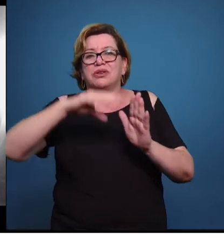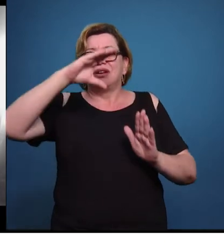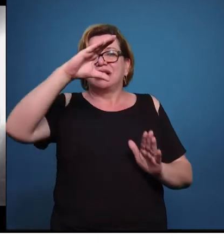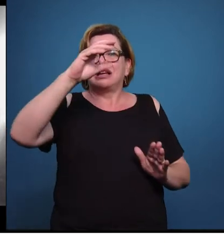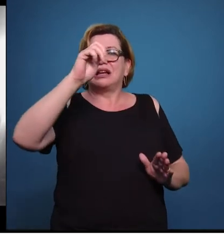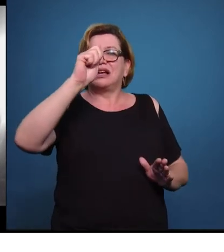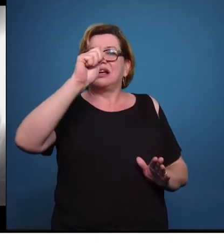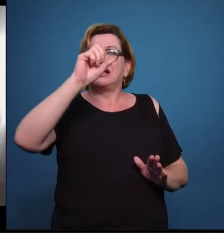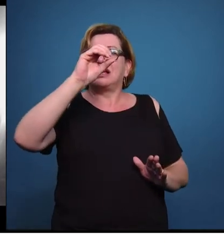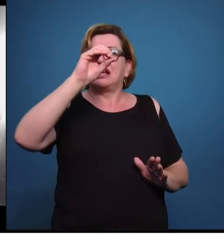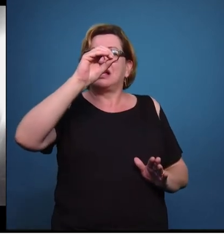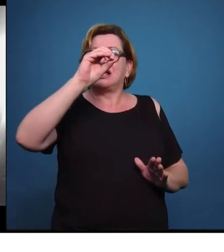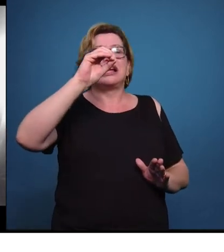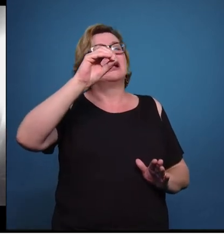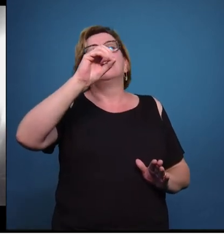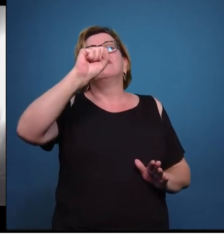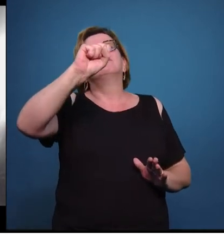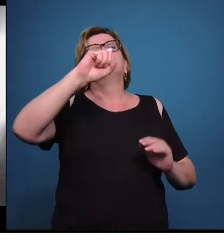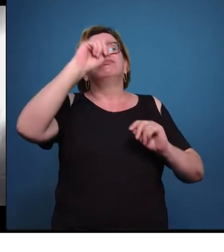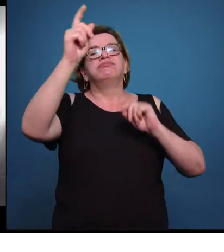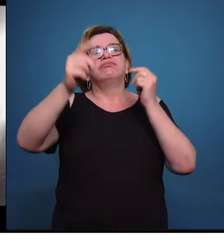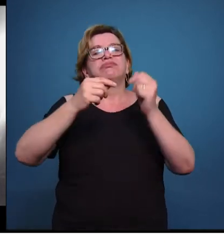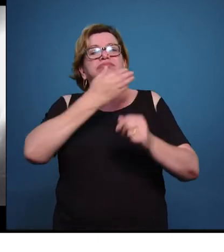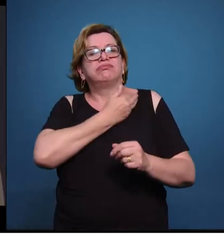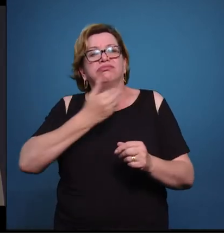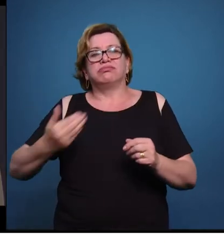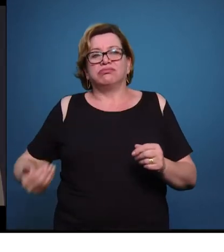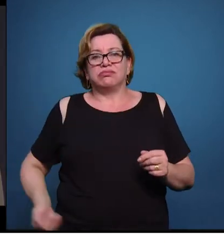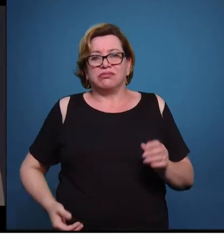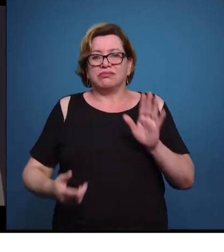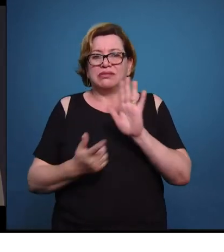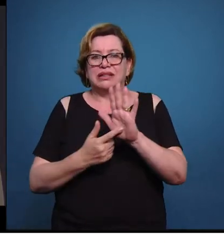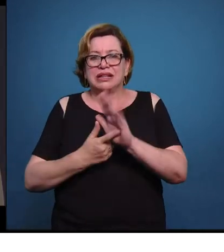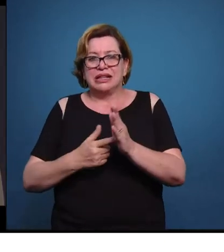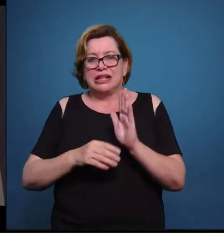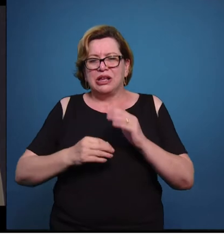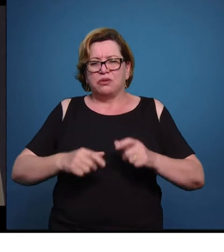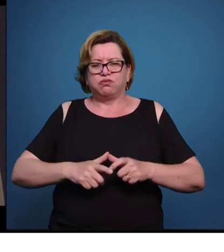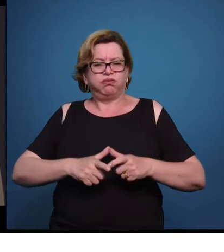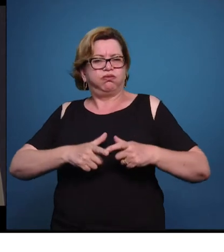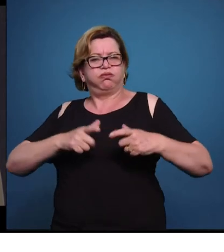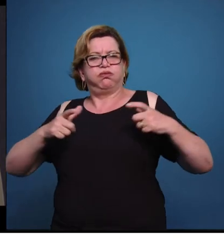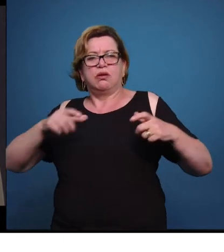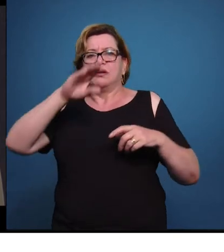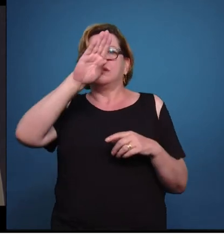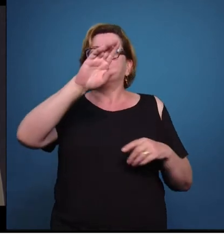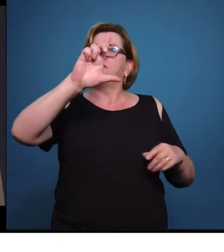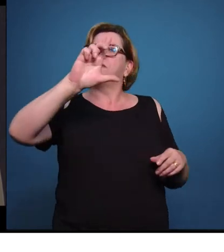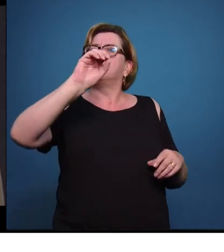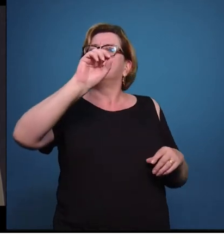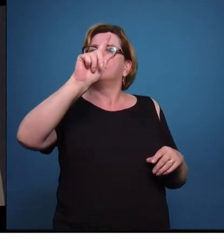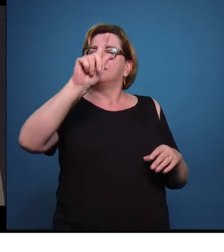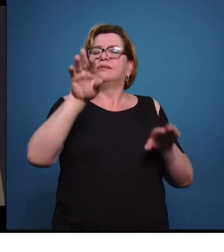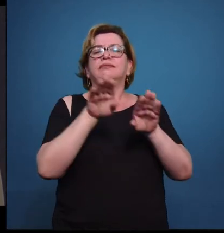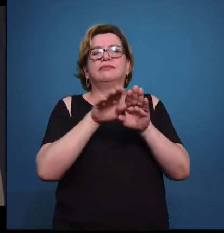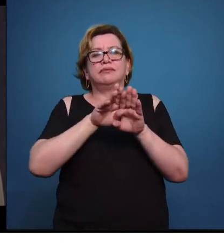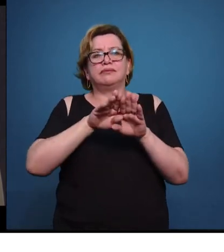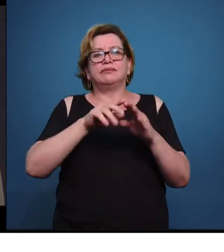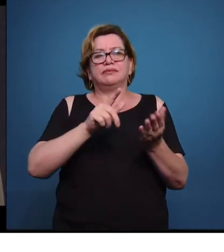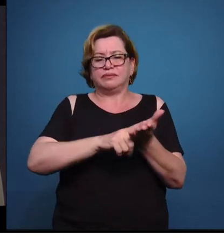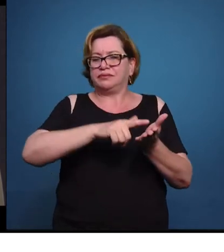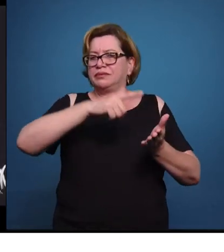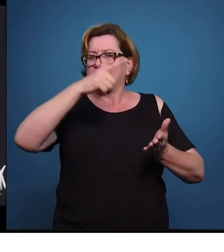Pública, dizendo que a emergência de blogueiros, de muitos jornalistas, especialistas em algumas